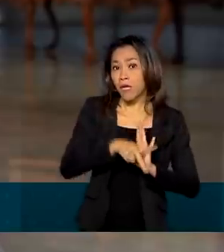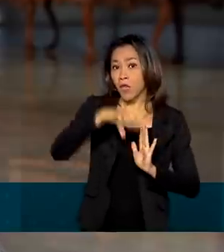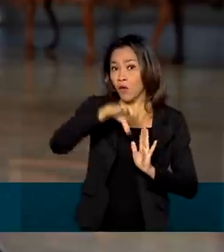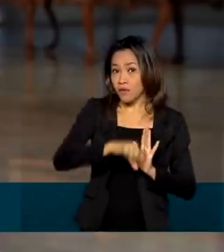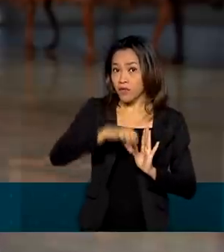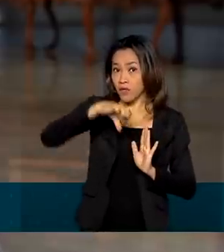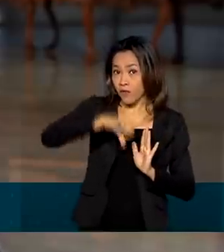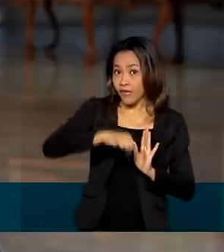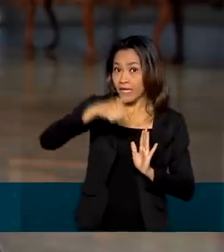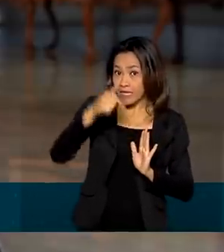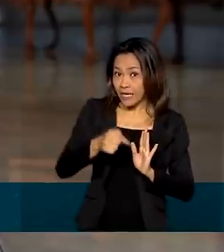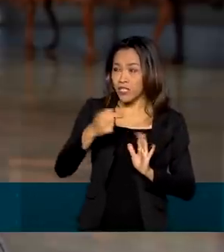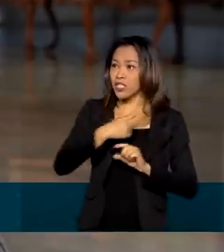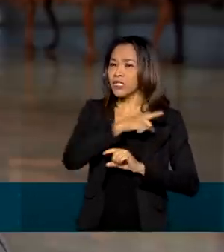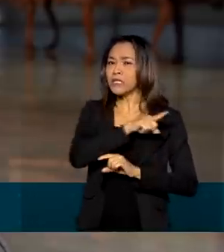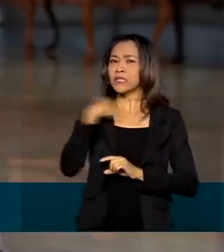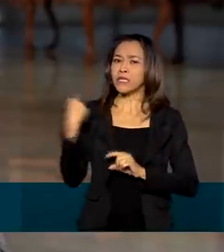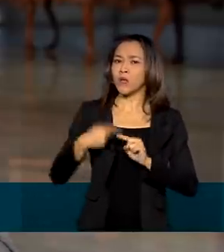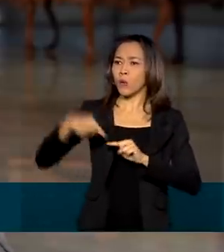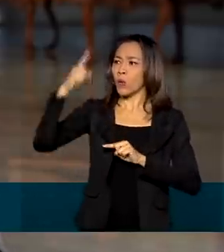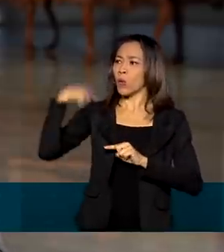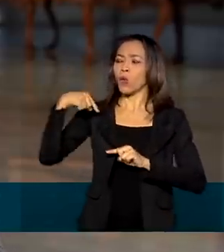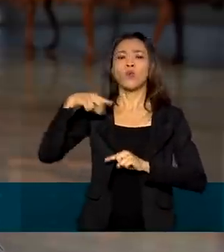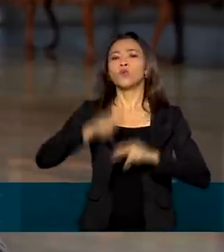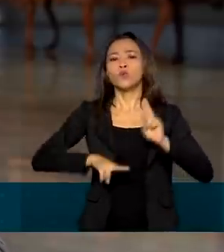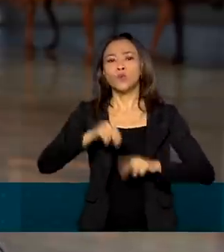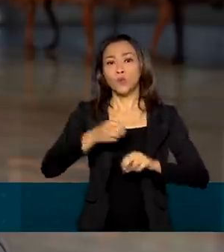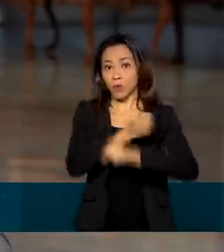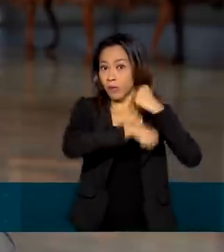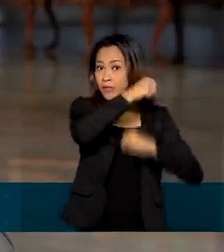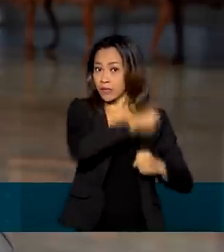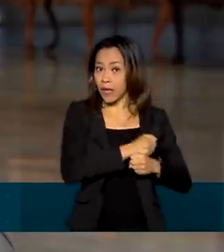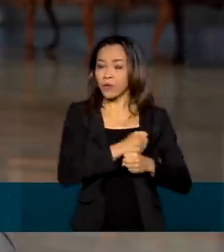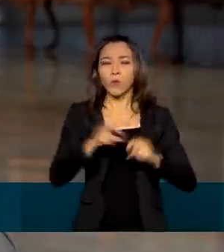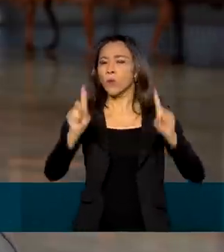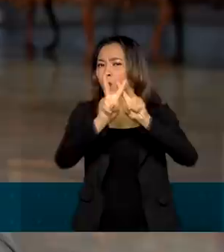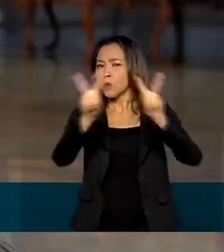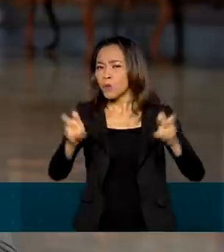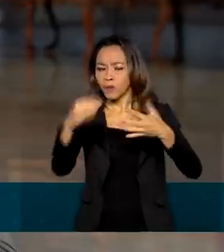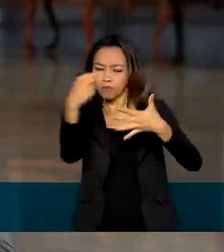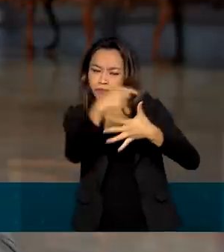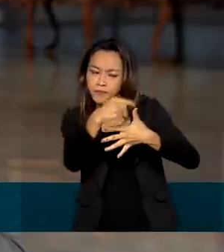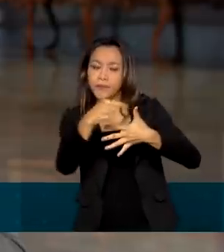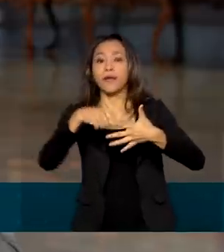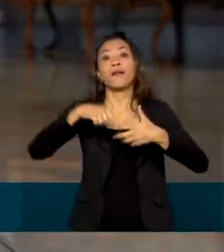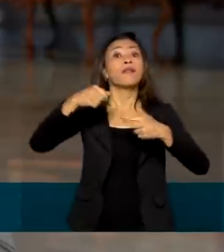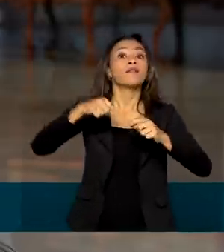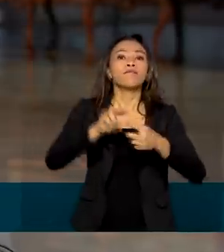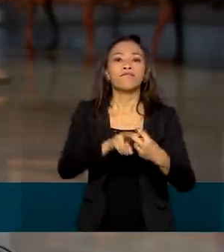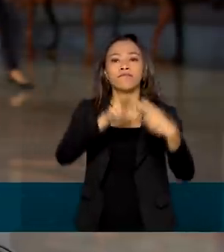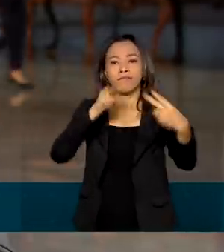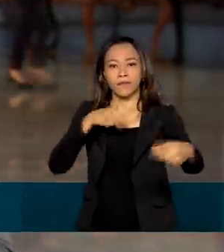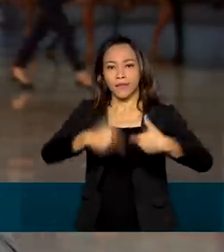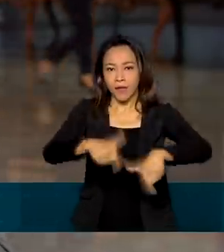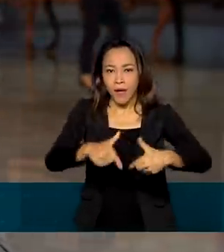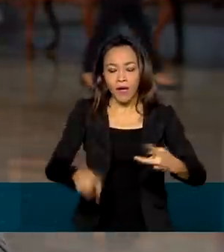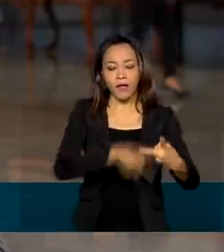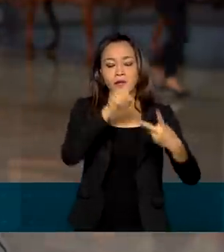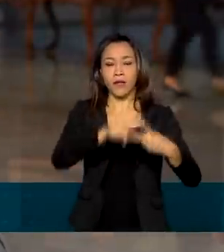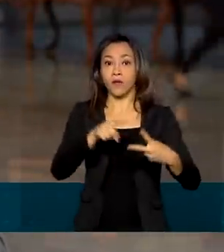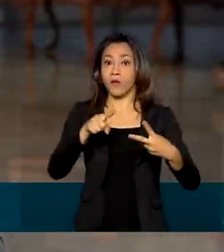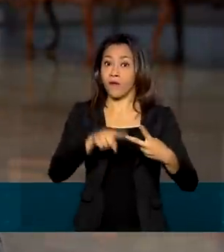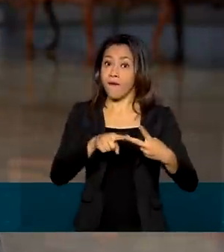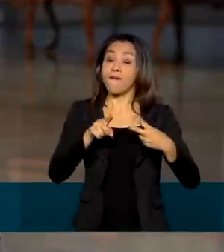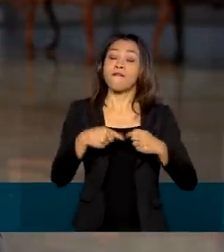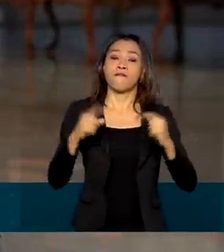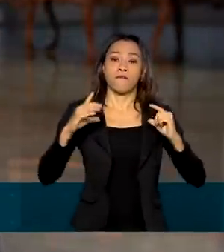que parou de vigorar em junho do ano passado. E entre as medidas estão a possibilidade de teletrabalho, a antecipação de férias, a concessão de